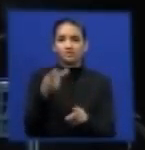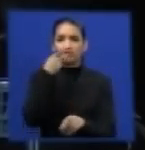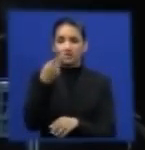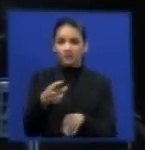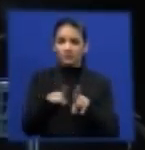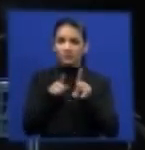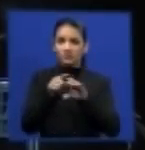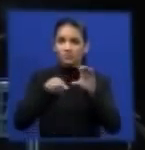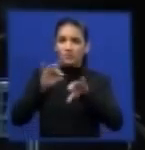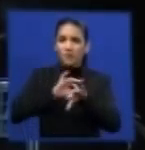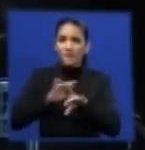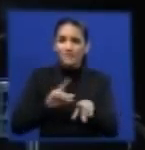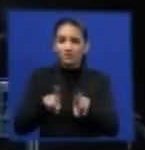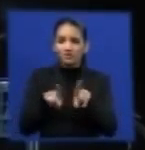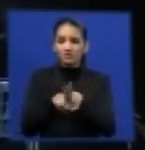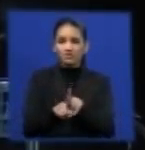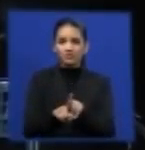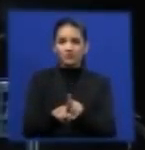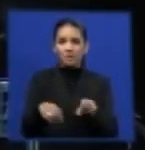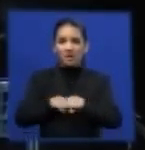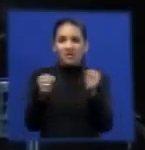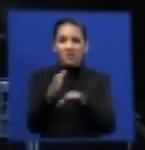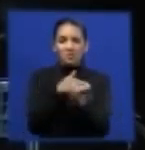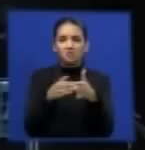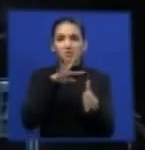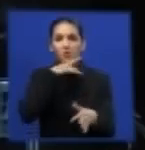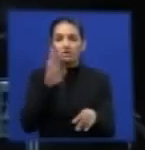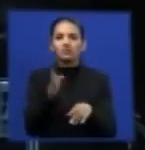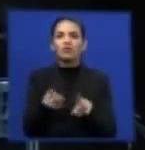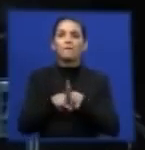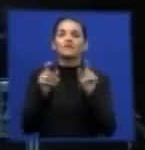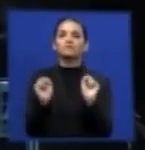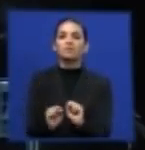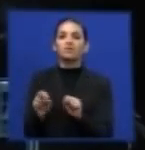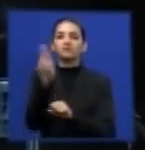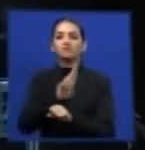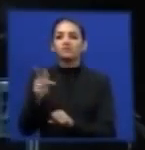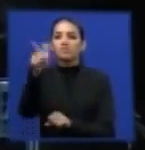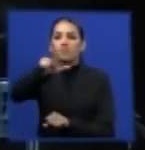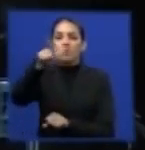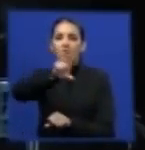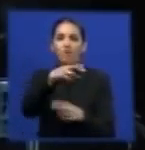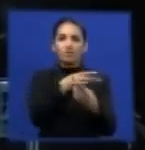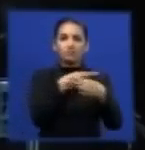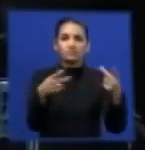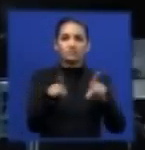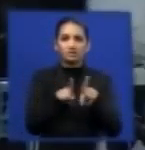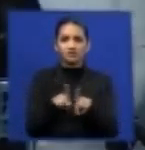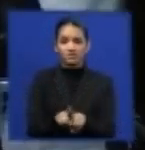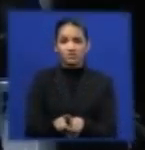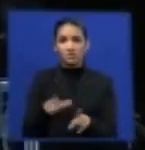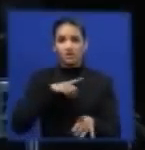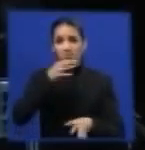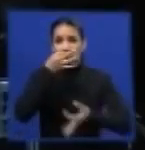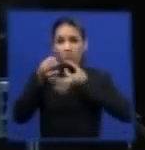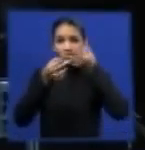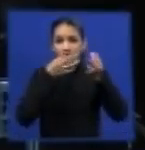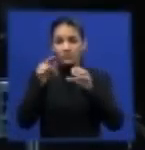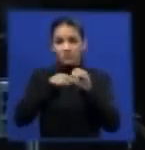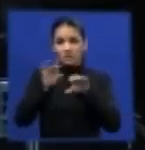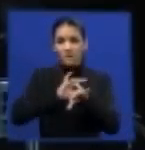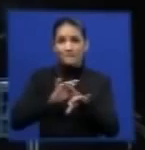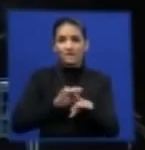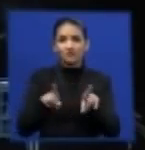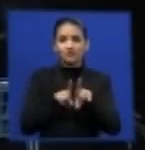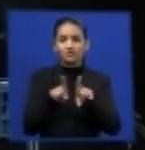recurso que pode ser usado em uma grande variedade de aplicações, propor um gerenciamento para pneus que advenham de veículos em